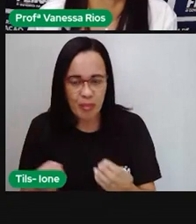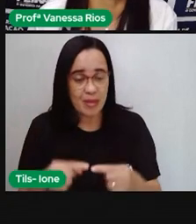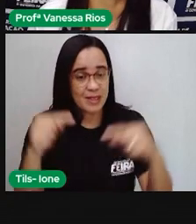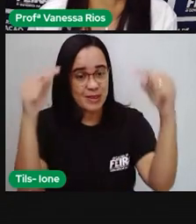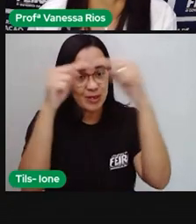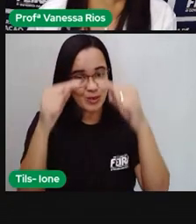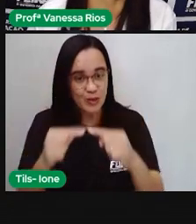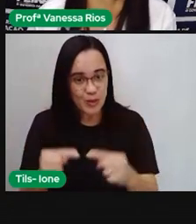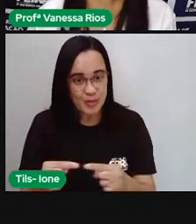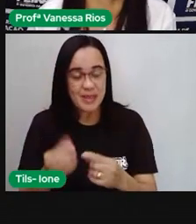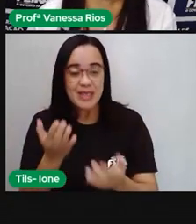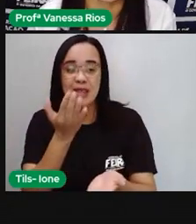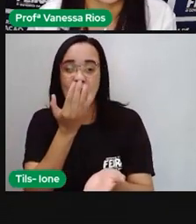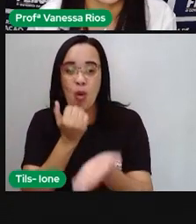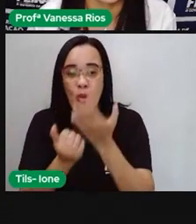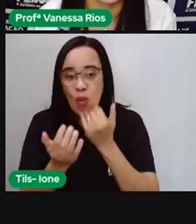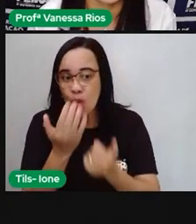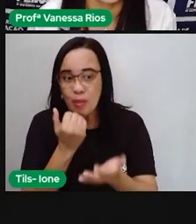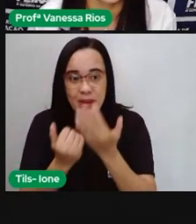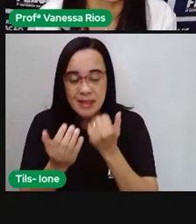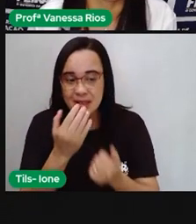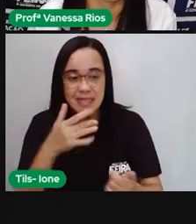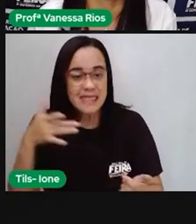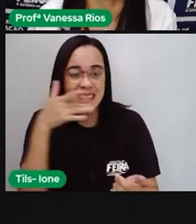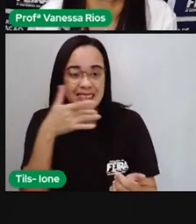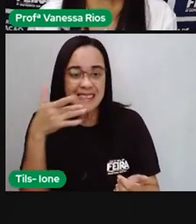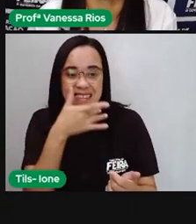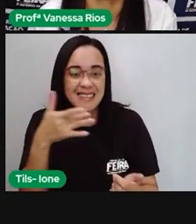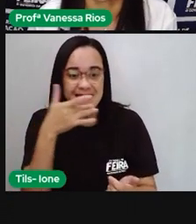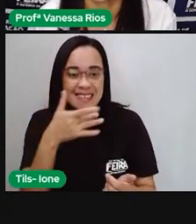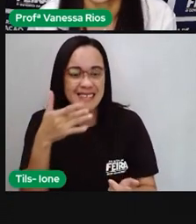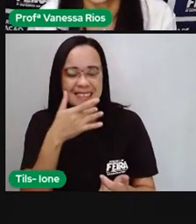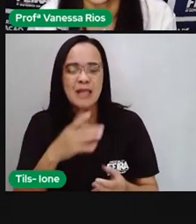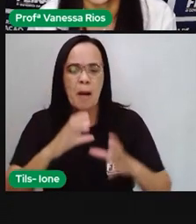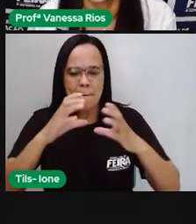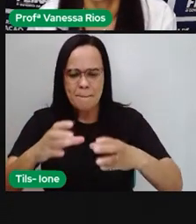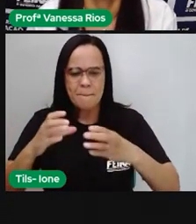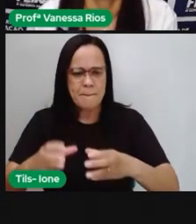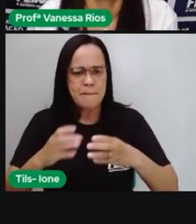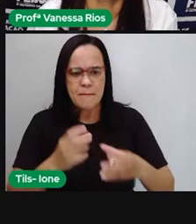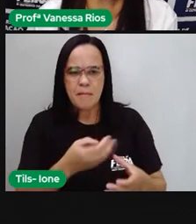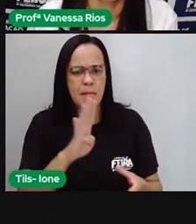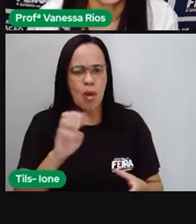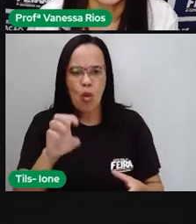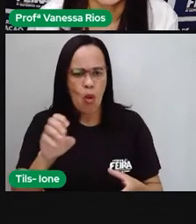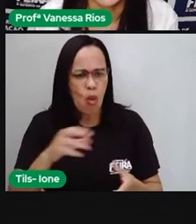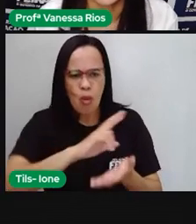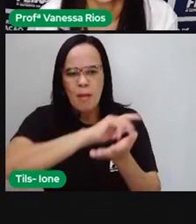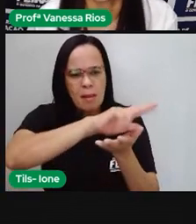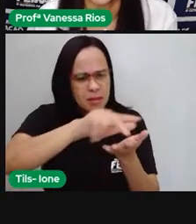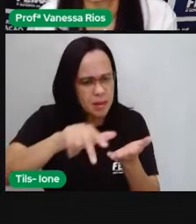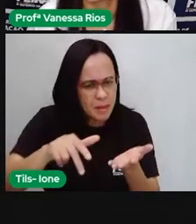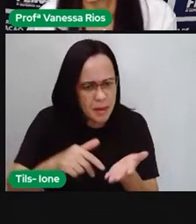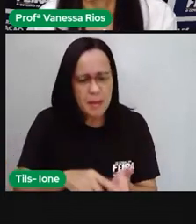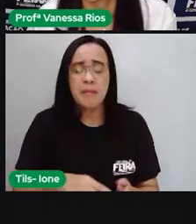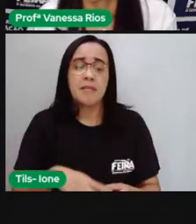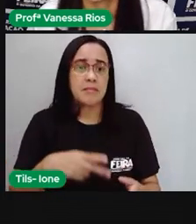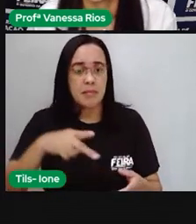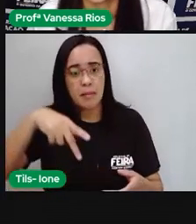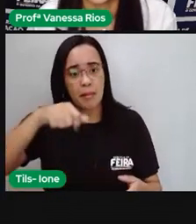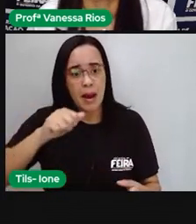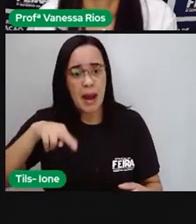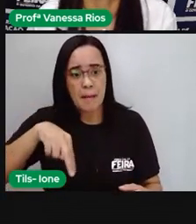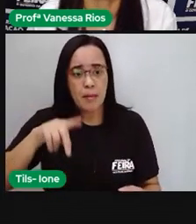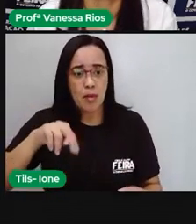arroz doce, bolo de fubá, cozido, bolo de massa de mandioca, broa de milho verde, pamunha,